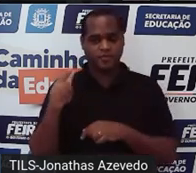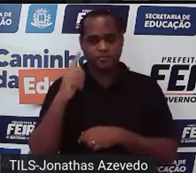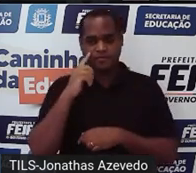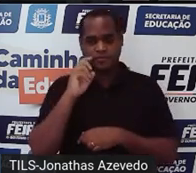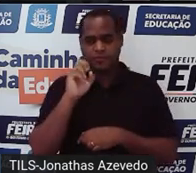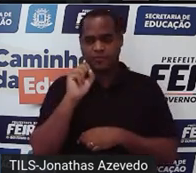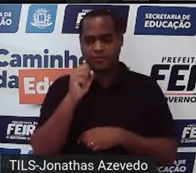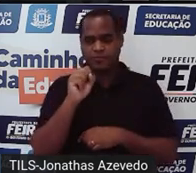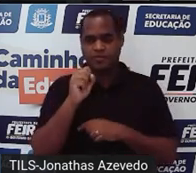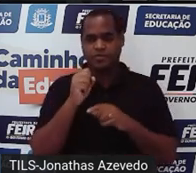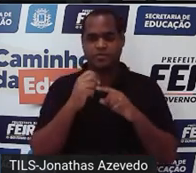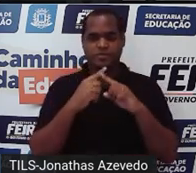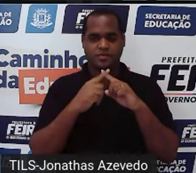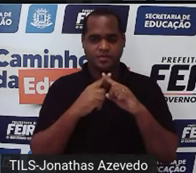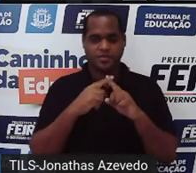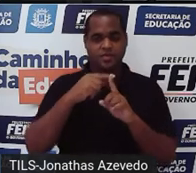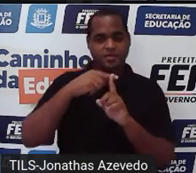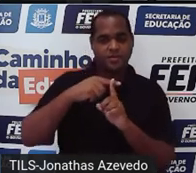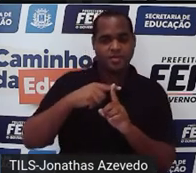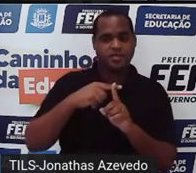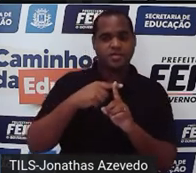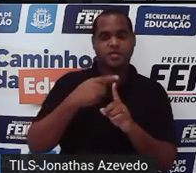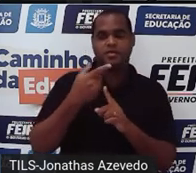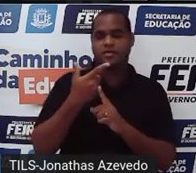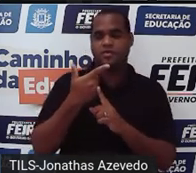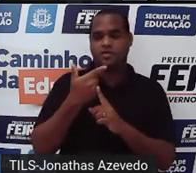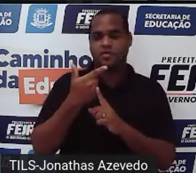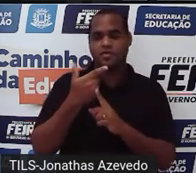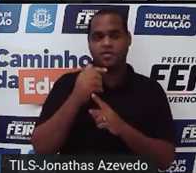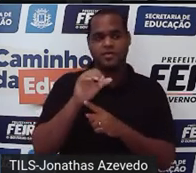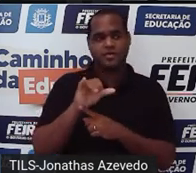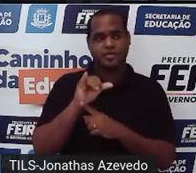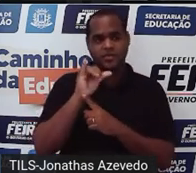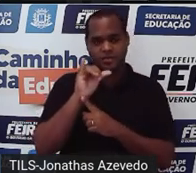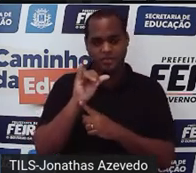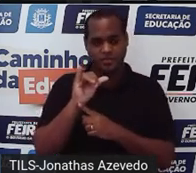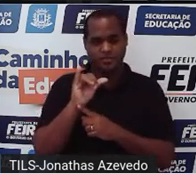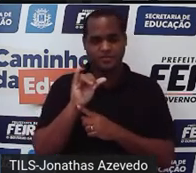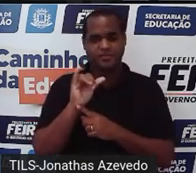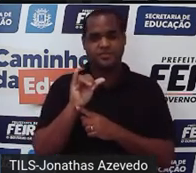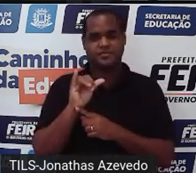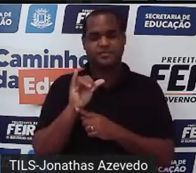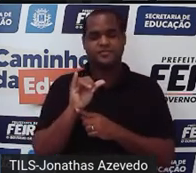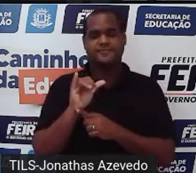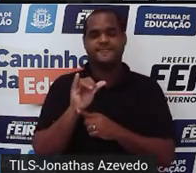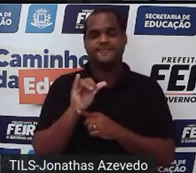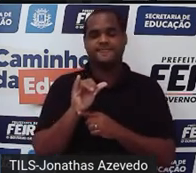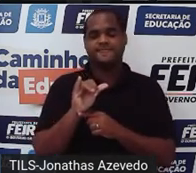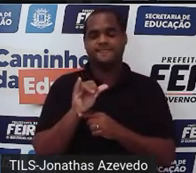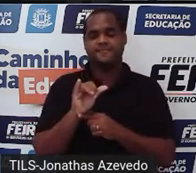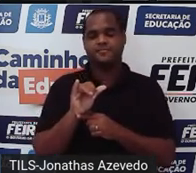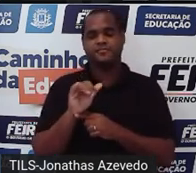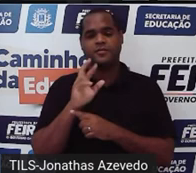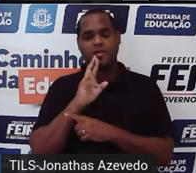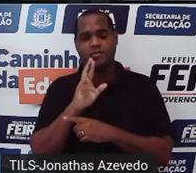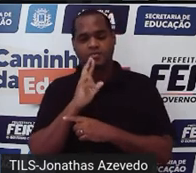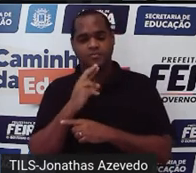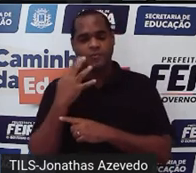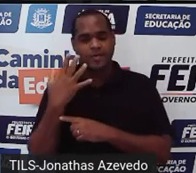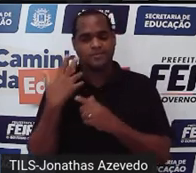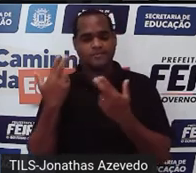não mexi vou colocar ali embaixo e vou fazer a soma e olha o que vai acontecer aqui ó quando as equações elas são